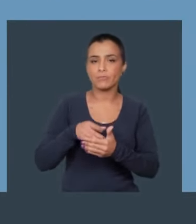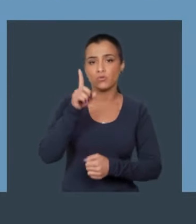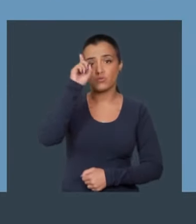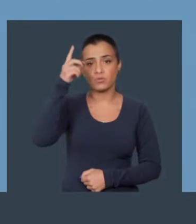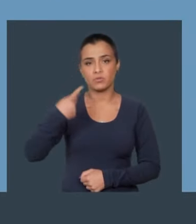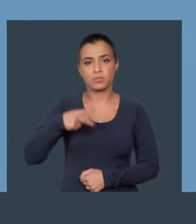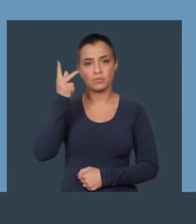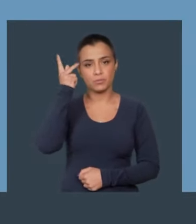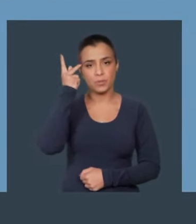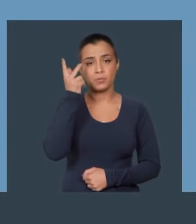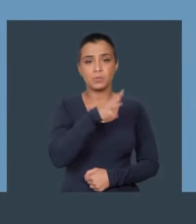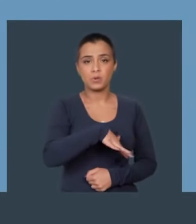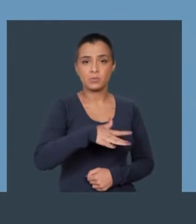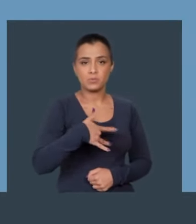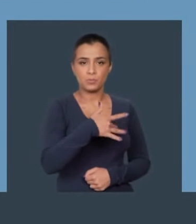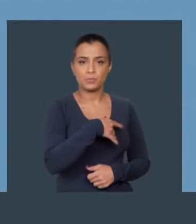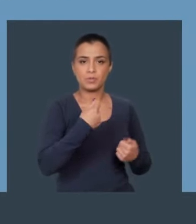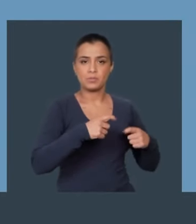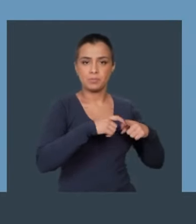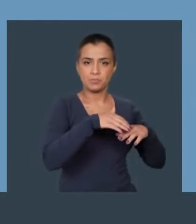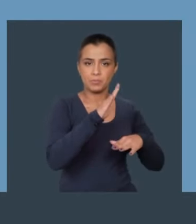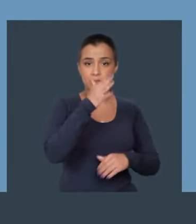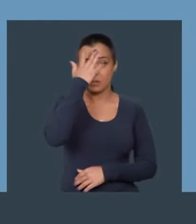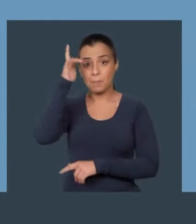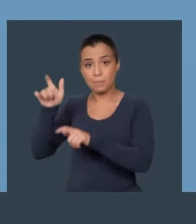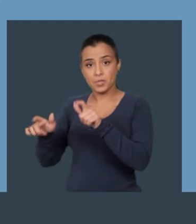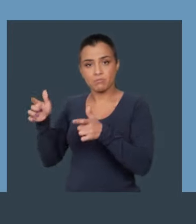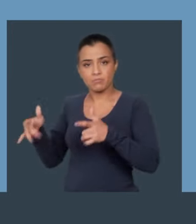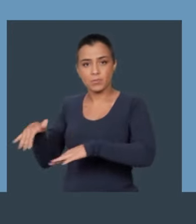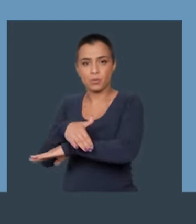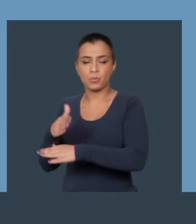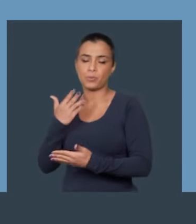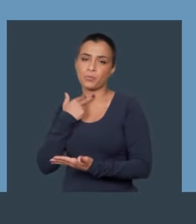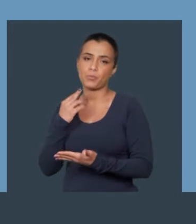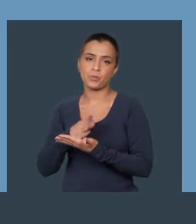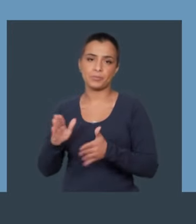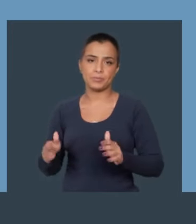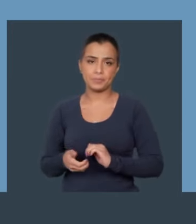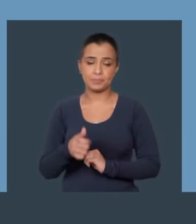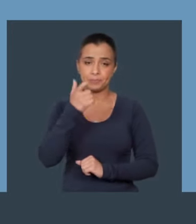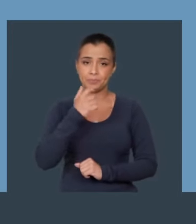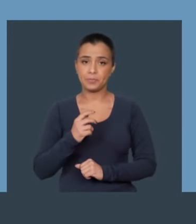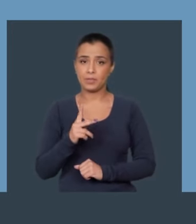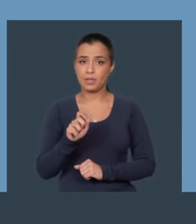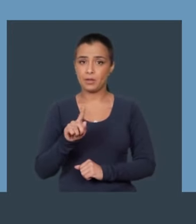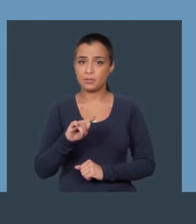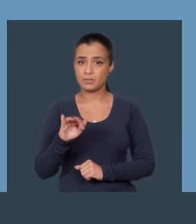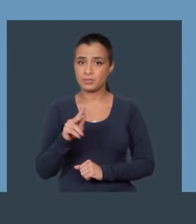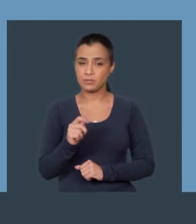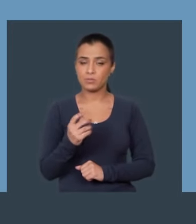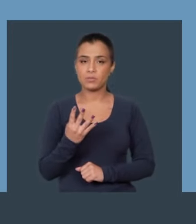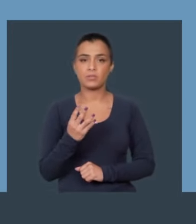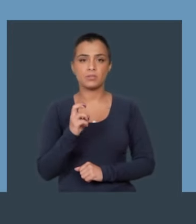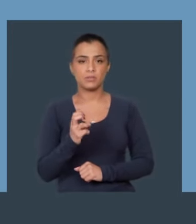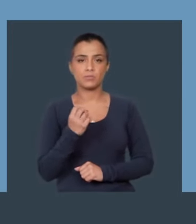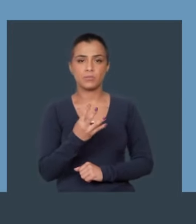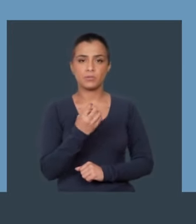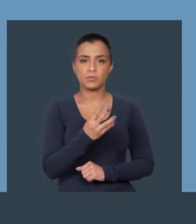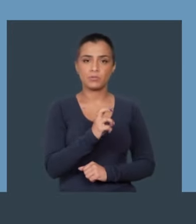do dia a dia dos paulistanos. Nossa saúde precisa de mais médicos e o povo não pode ficar sem moradia. Sou Elzinha, 45,